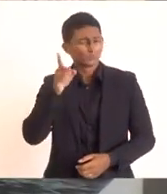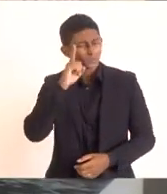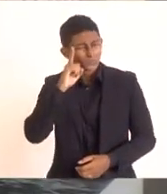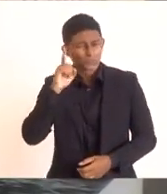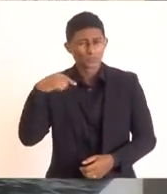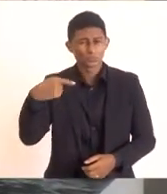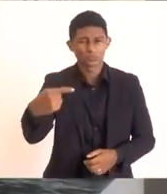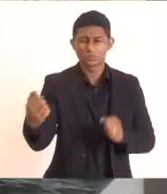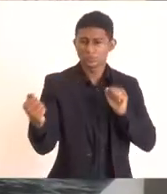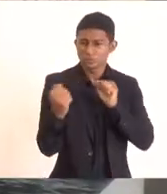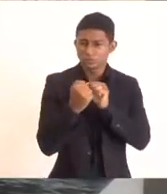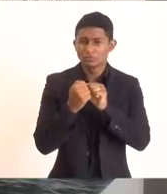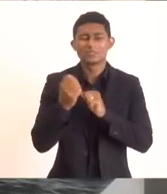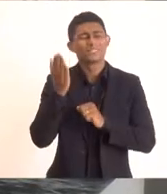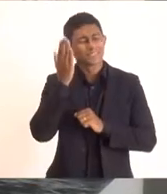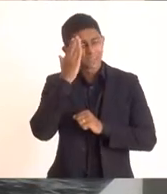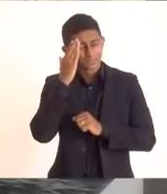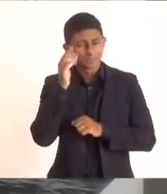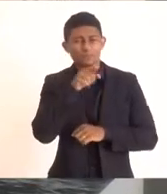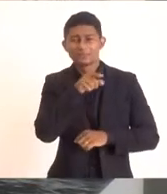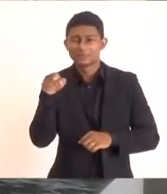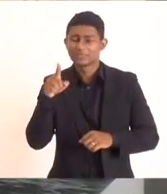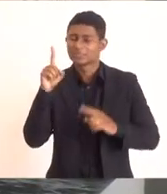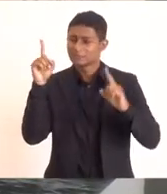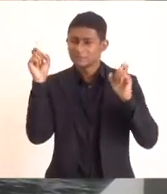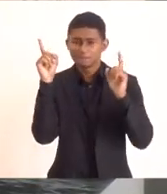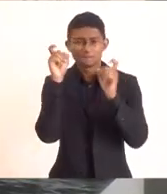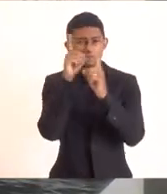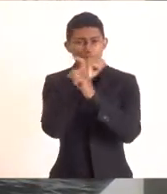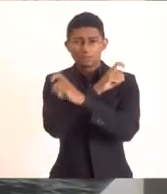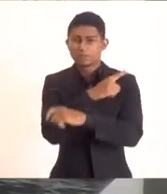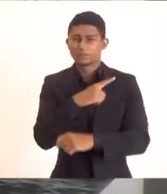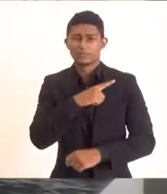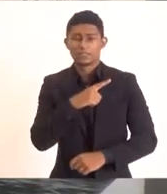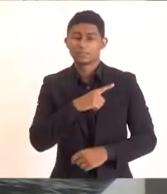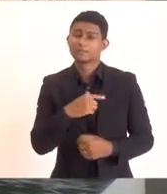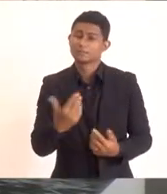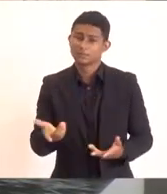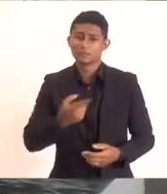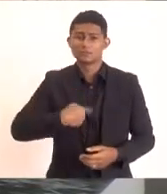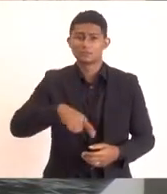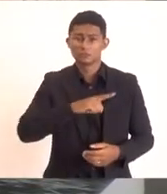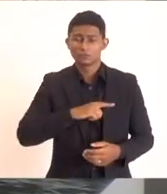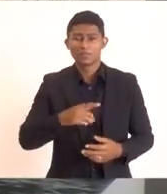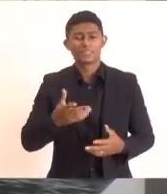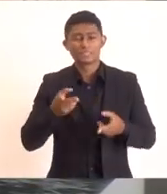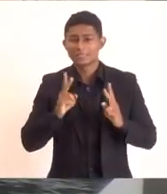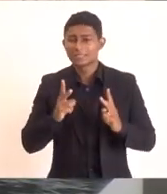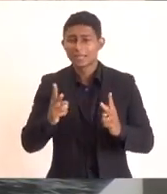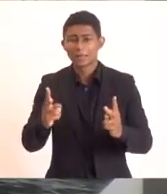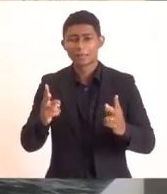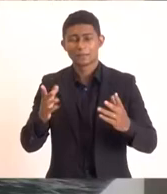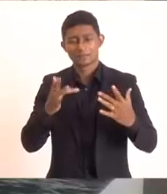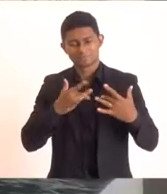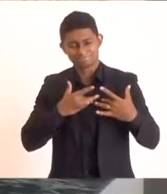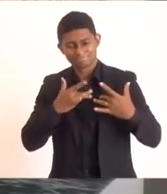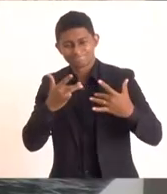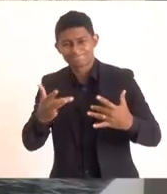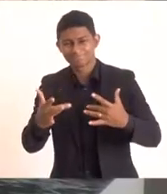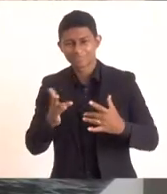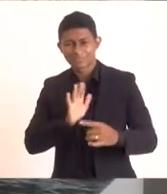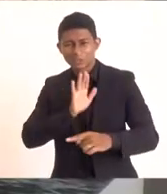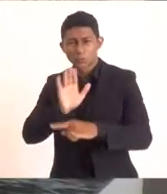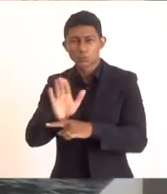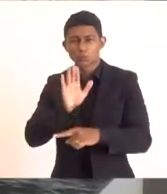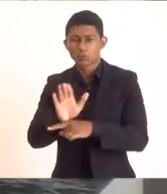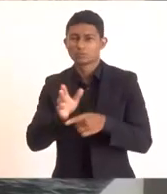sabemos das dificuldades, nos solidarizamos com eles o tempo todo. Então, isso é